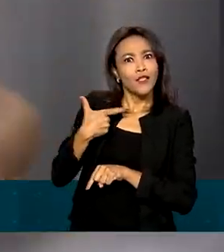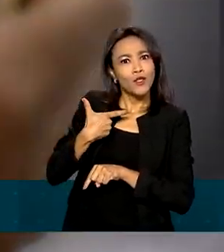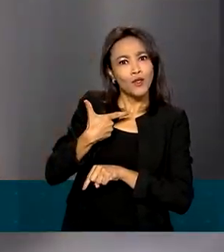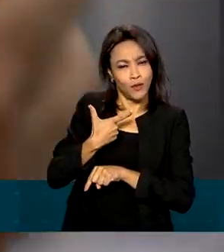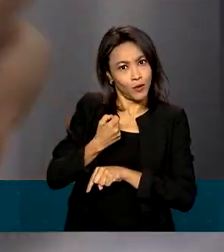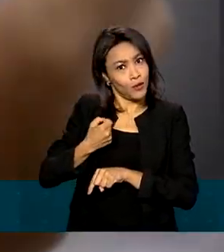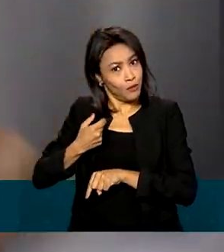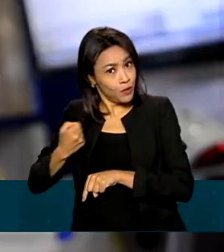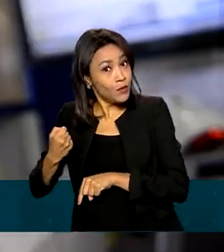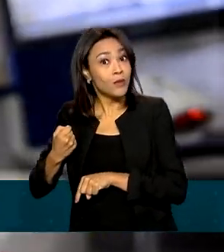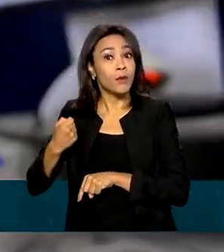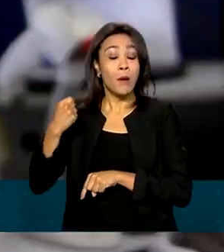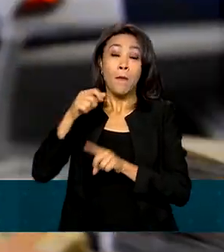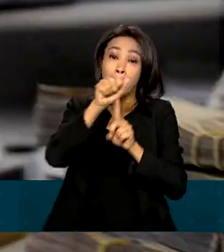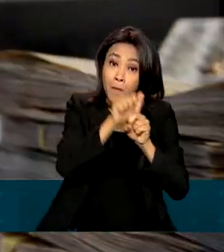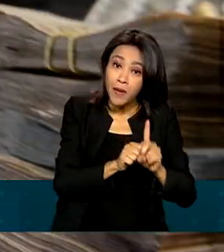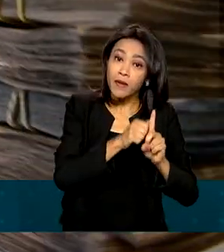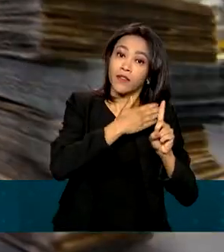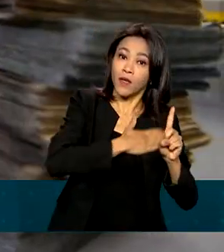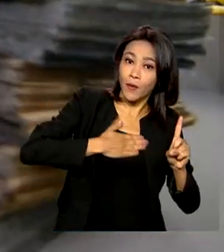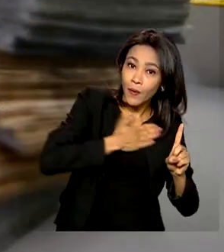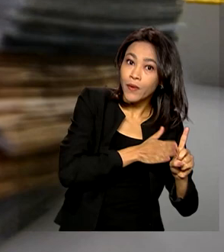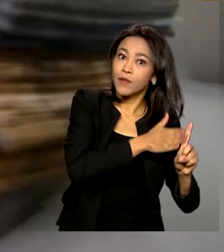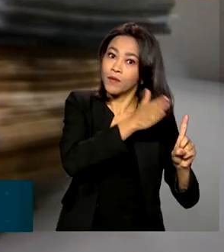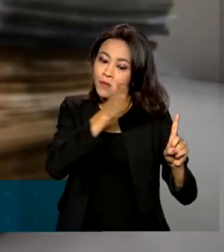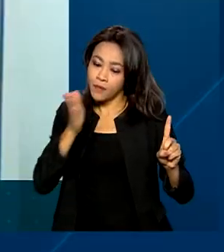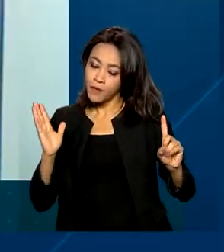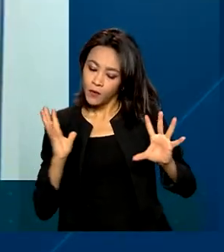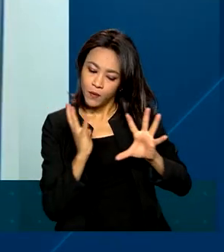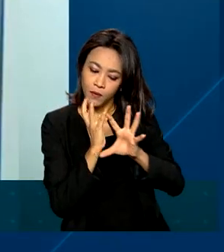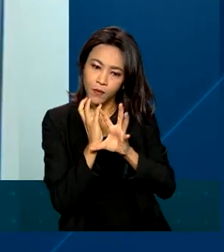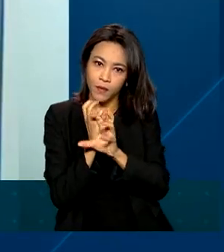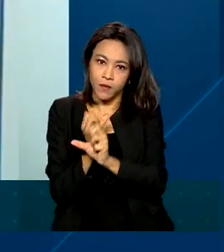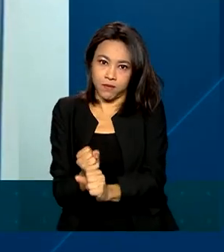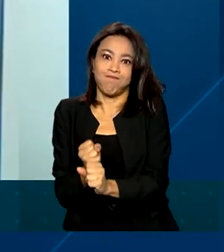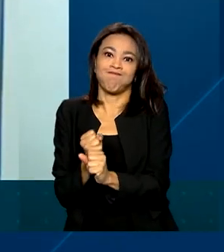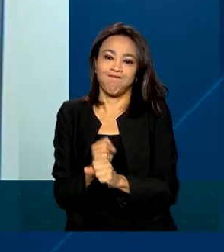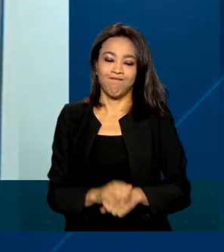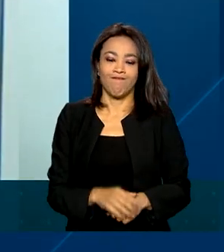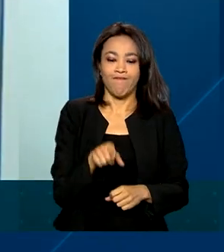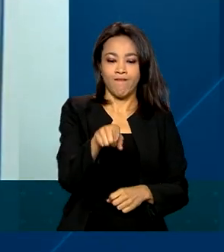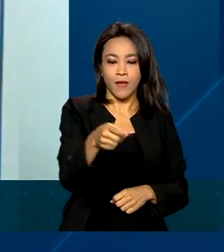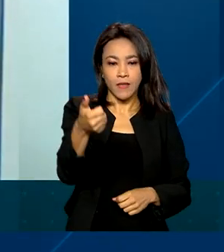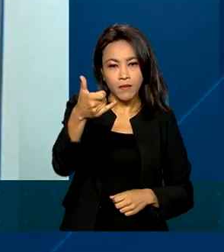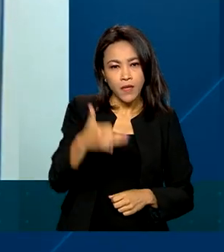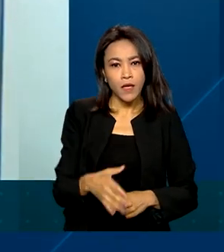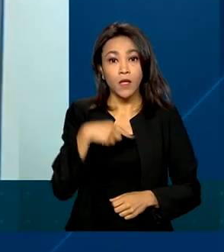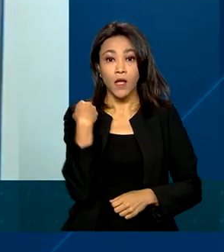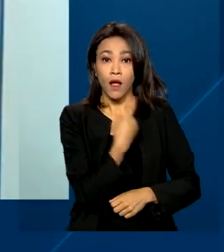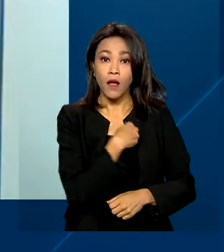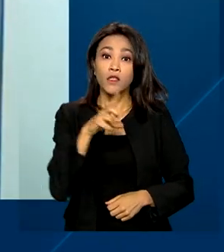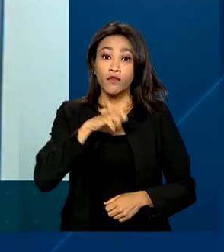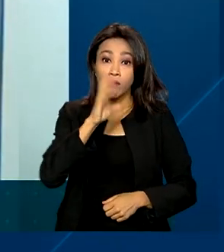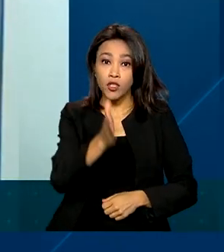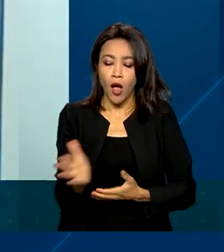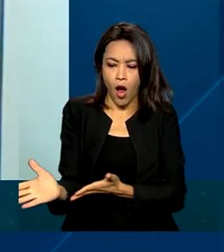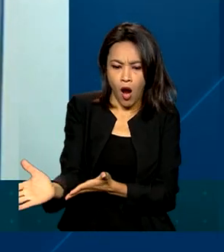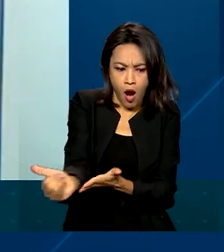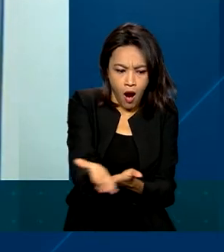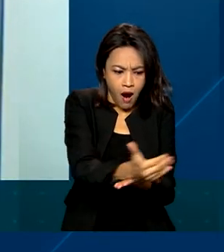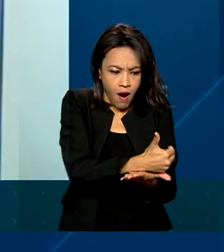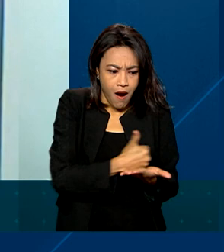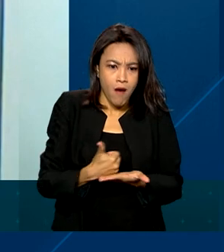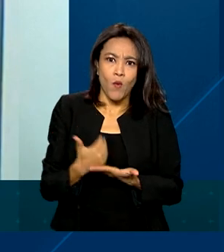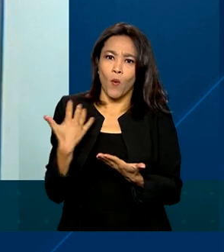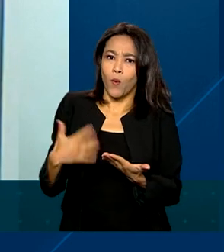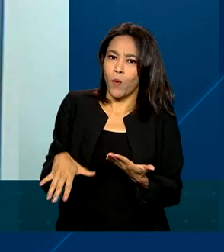tanto para o mês de agosto quanto para o período acumulado. Nós tivemos arrecadações bastante elevadas